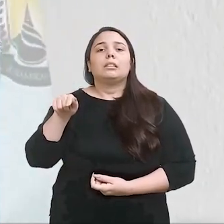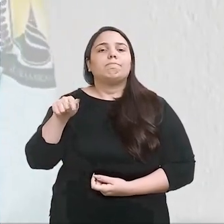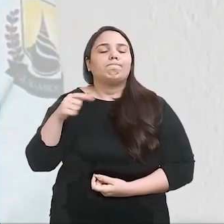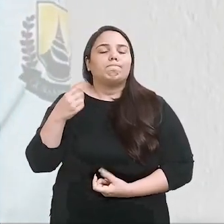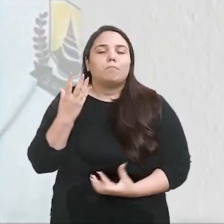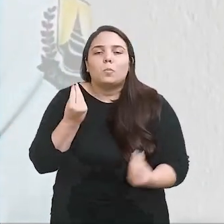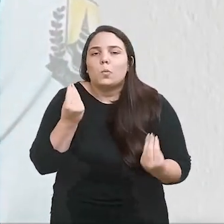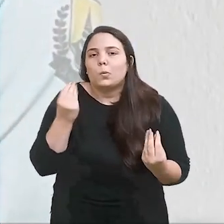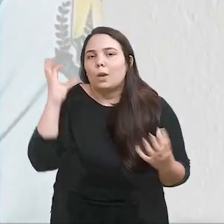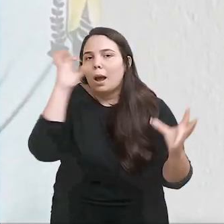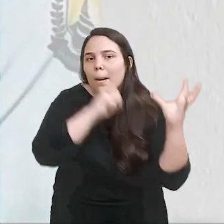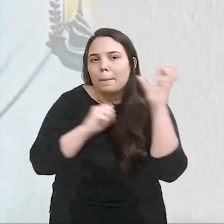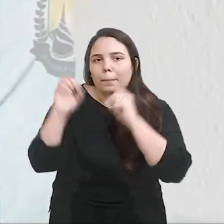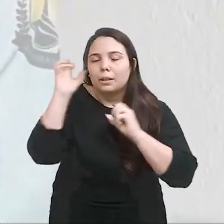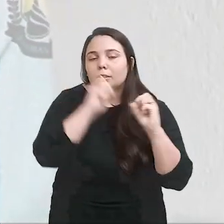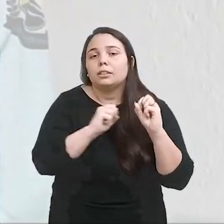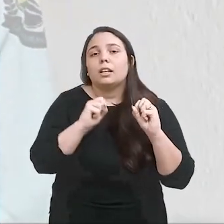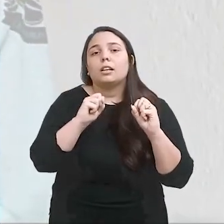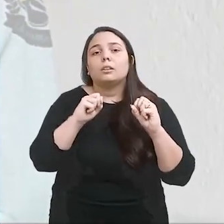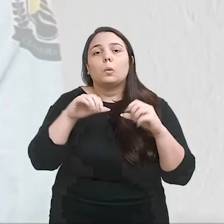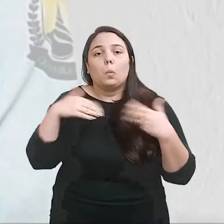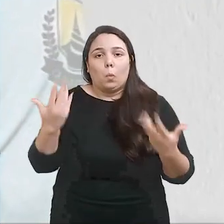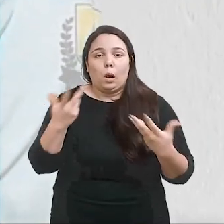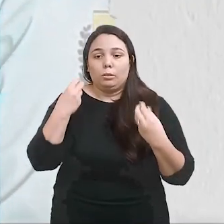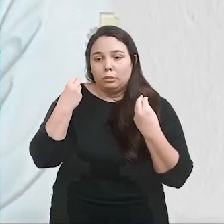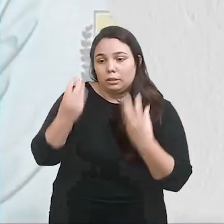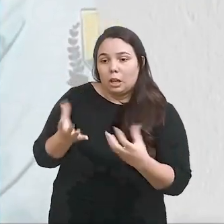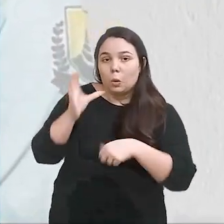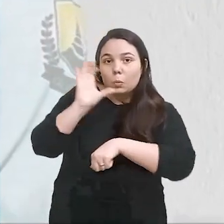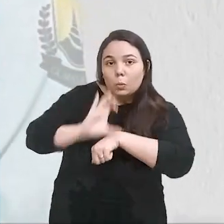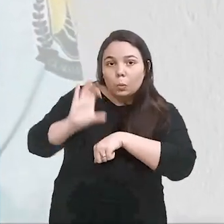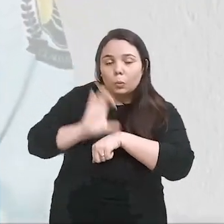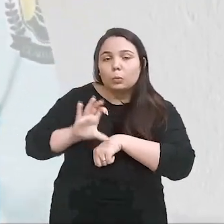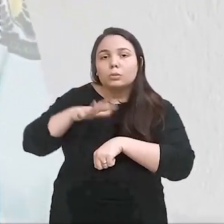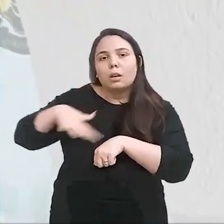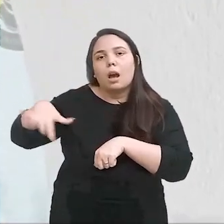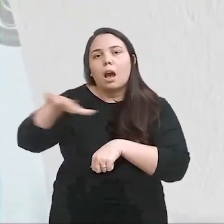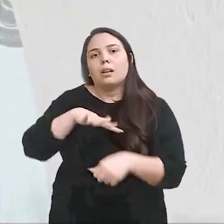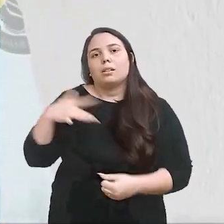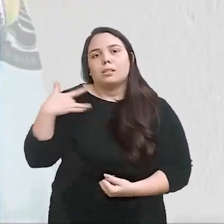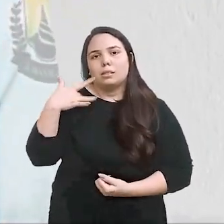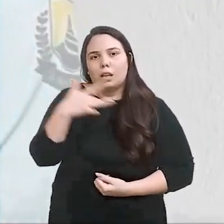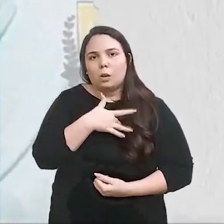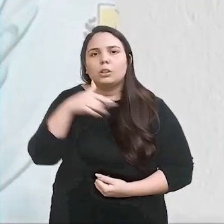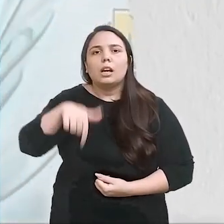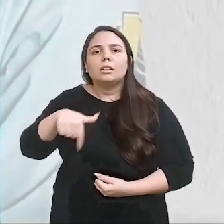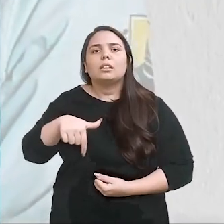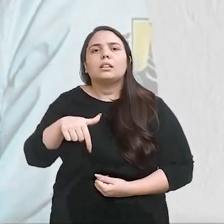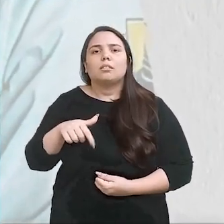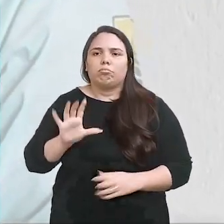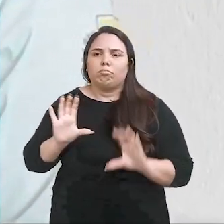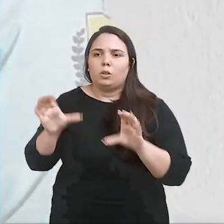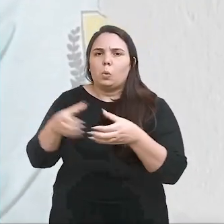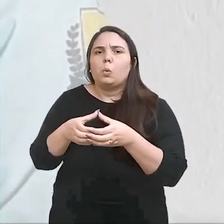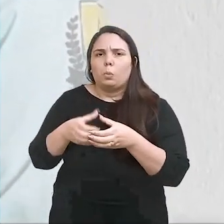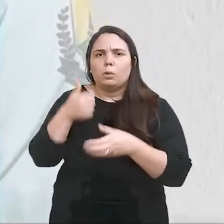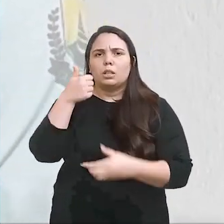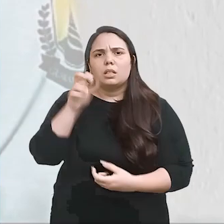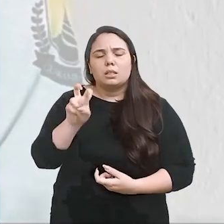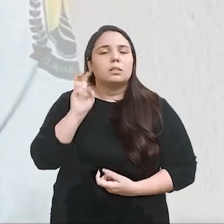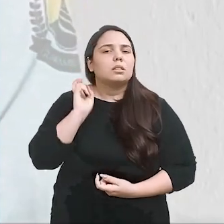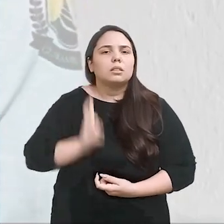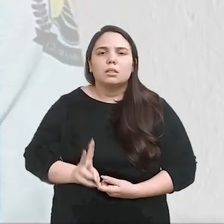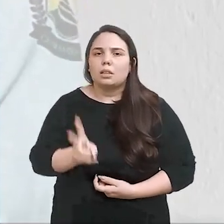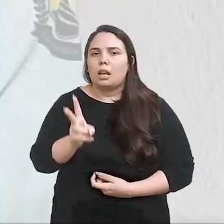aprendizado. Eu sempre falo que quando vem um curso para a equipe dos agentes de saúde, que nós somos 15 aqui em